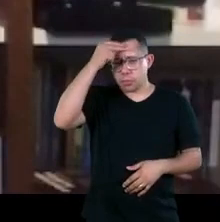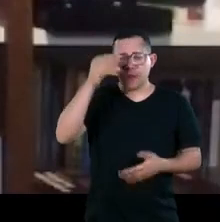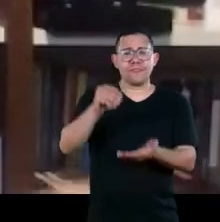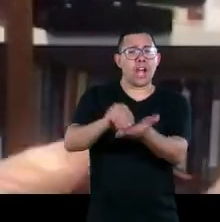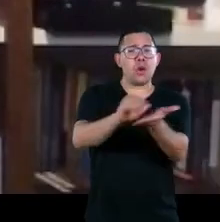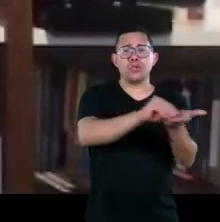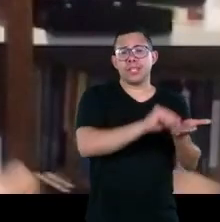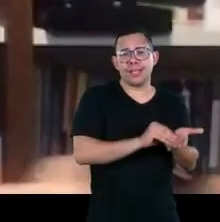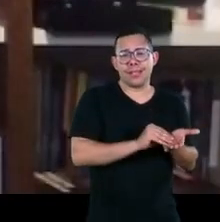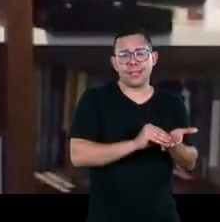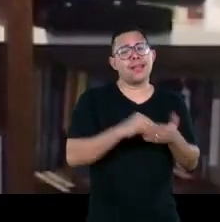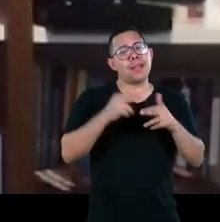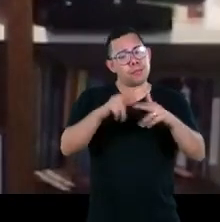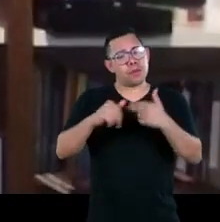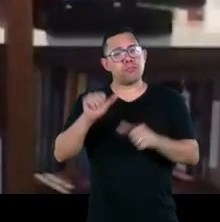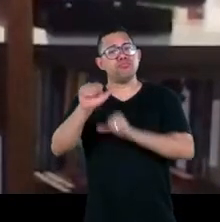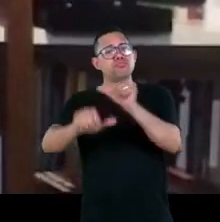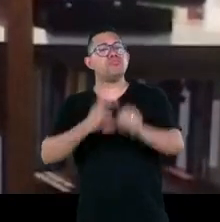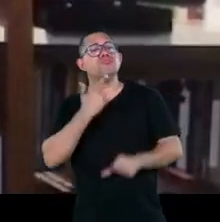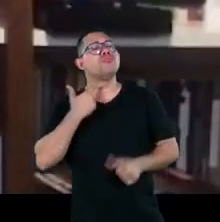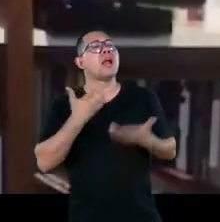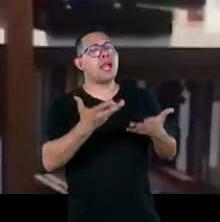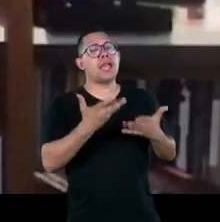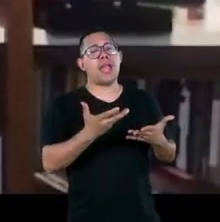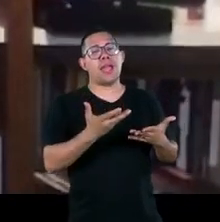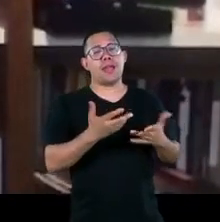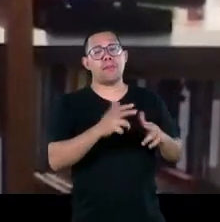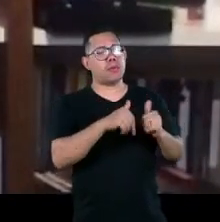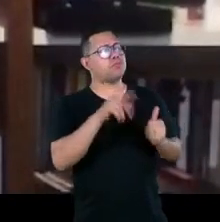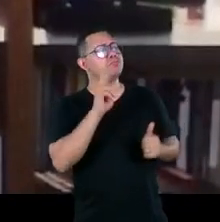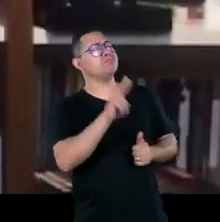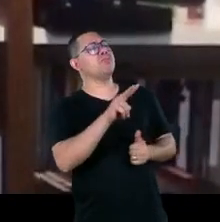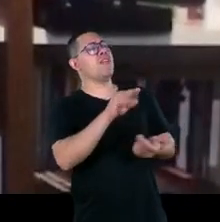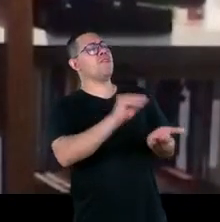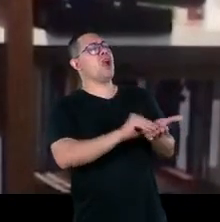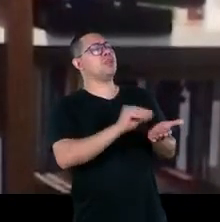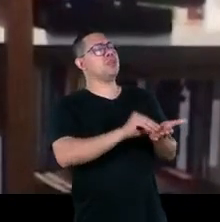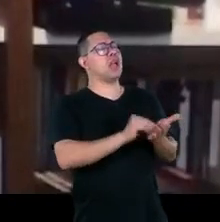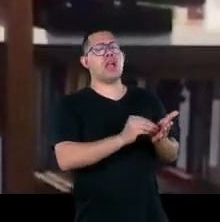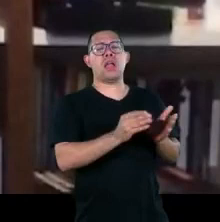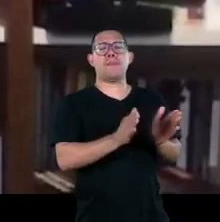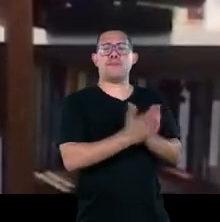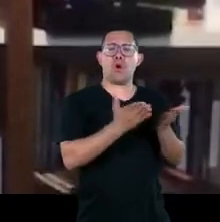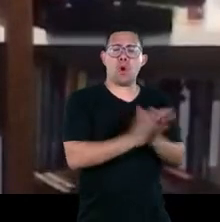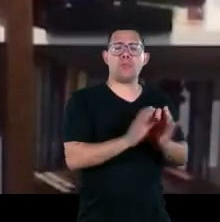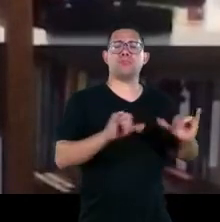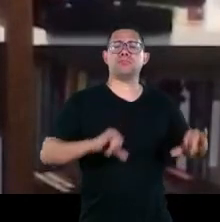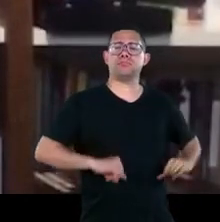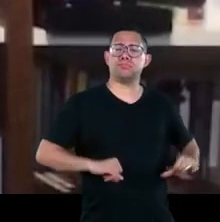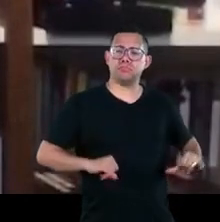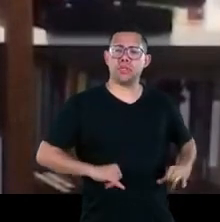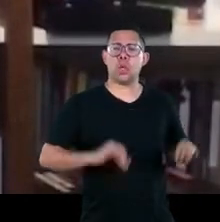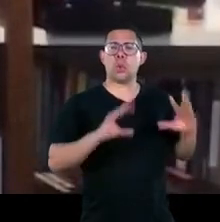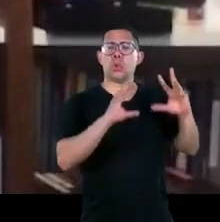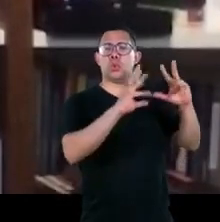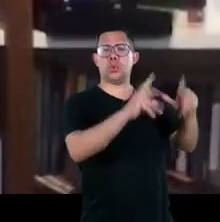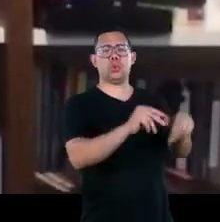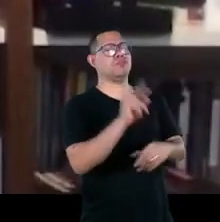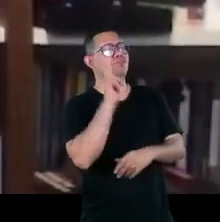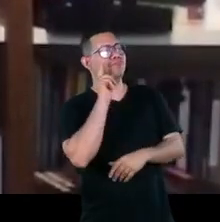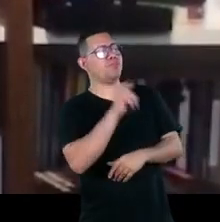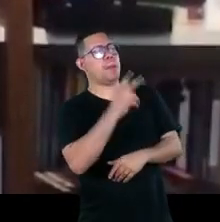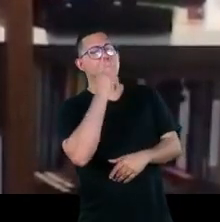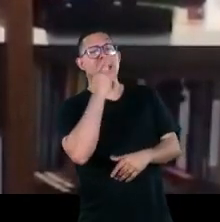inclusive para a questão relativa à carência e à miséria e aos níveis de pobreza que tem